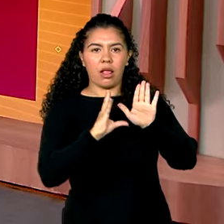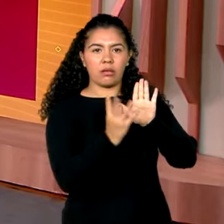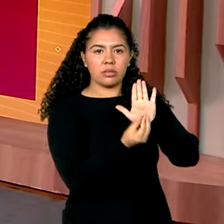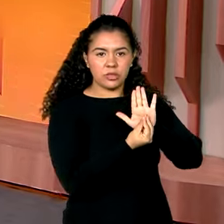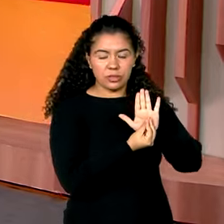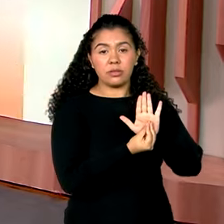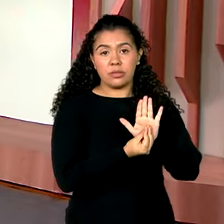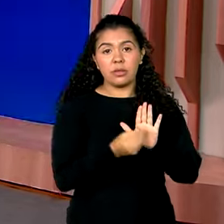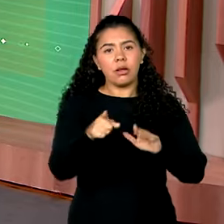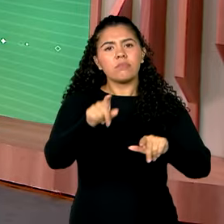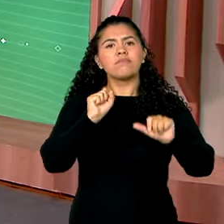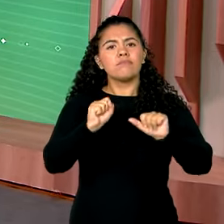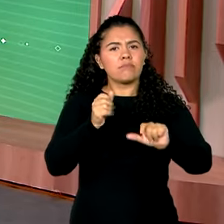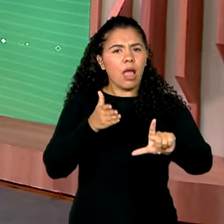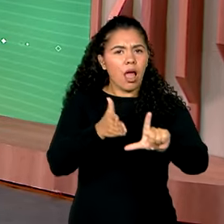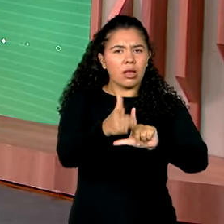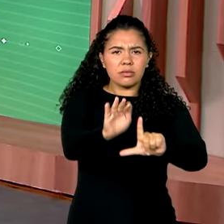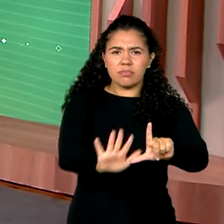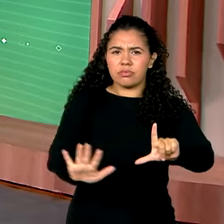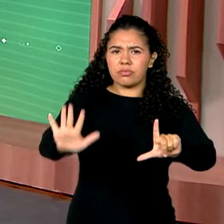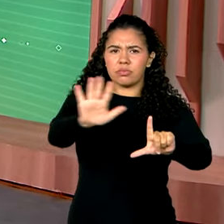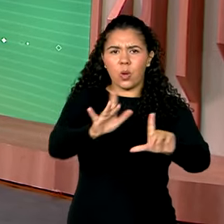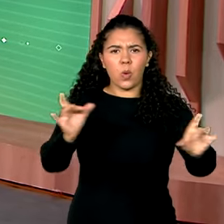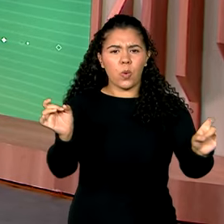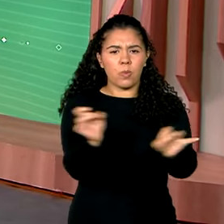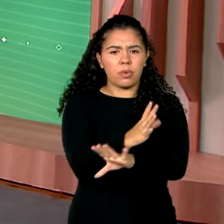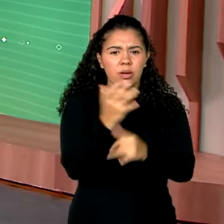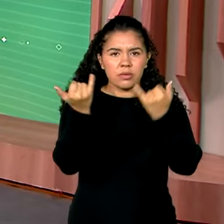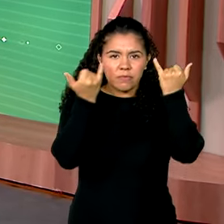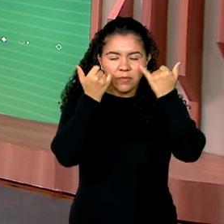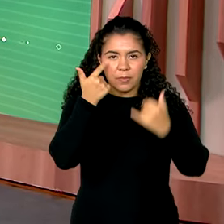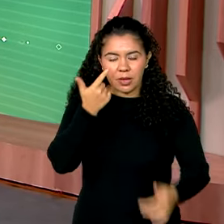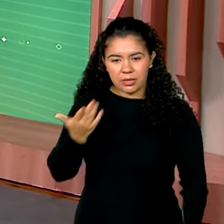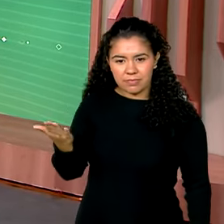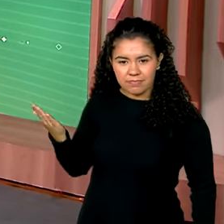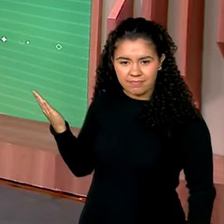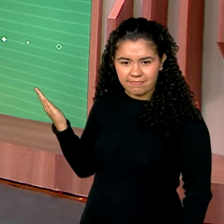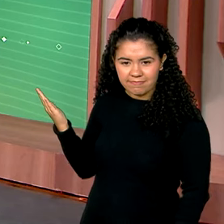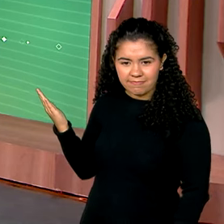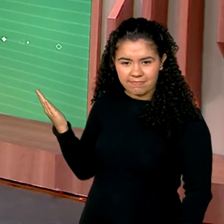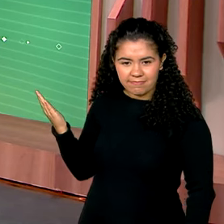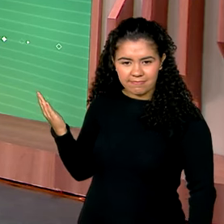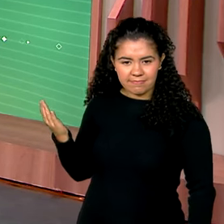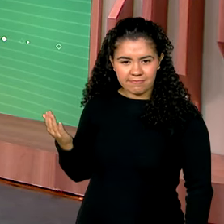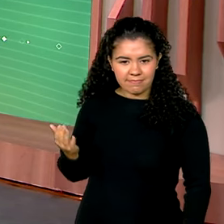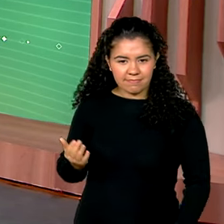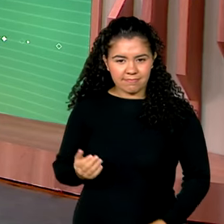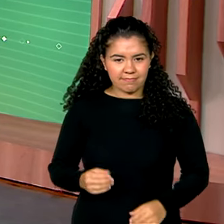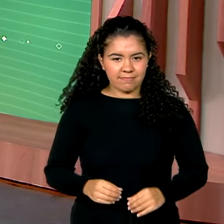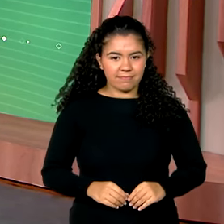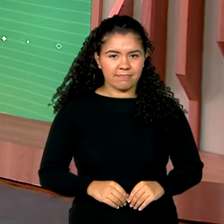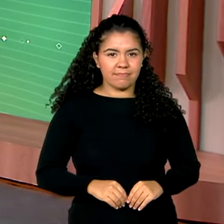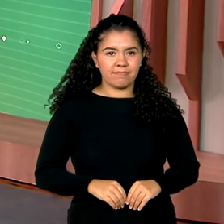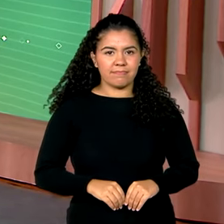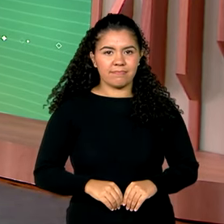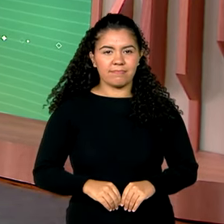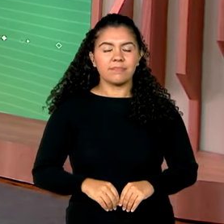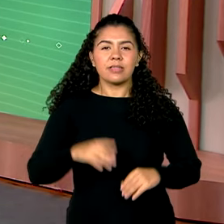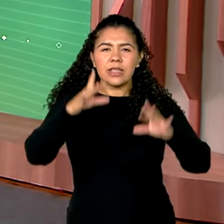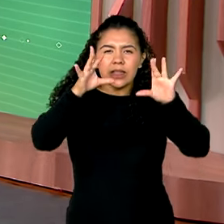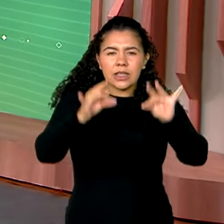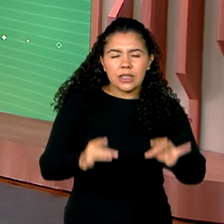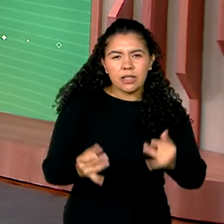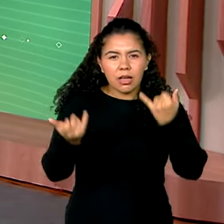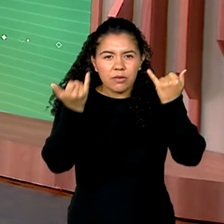E é claro que você acessa tudo pela plataforma gov.br barra Comunica BR para saber